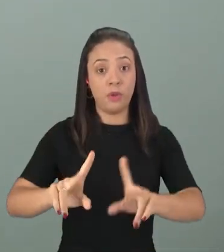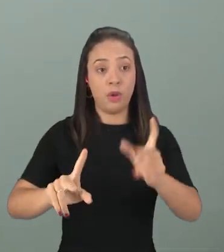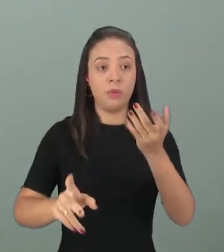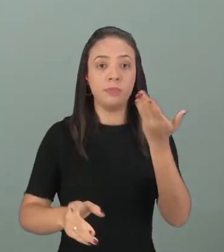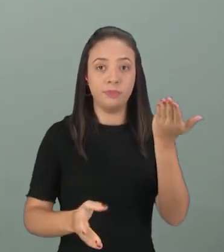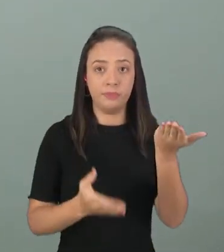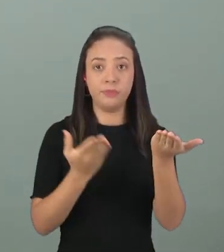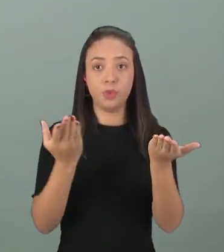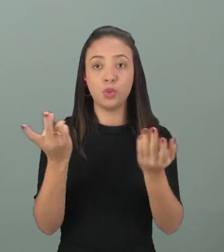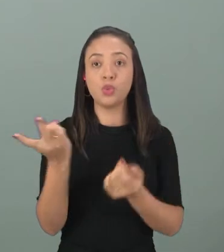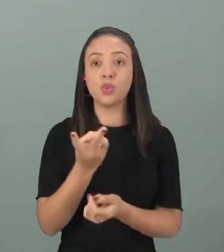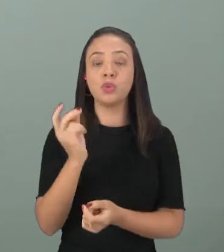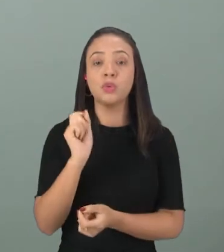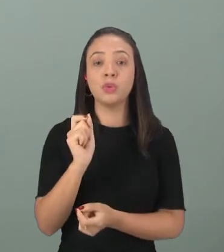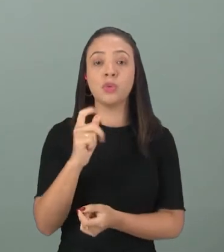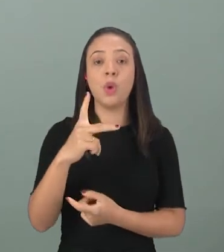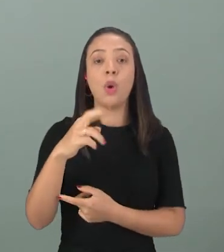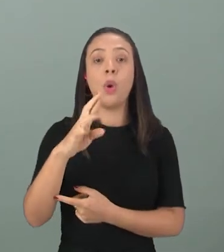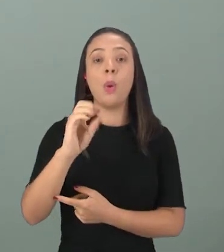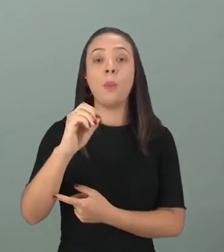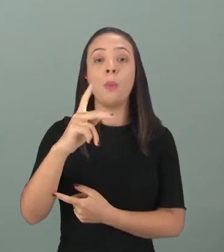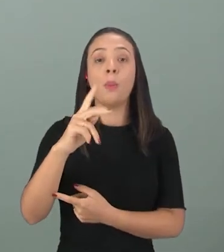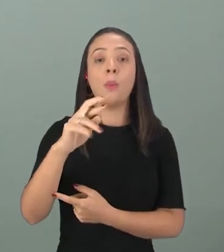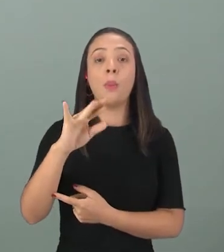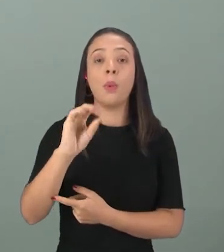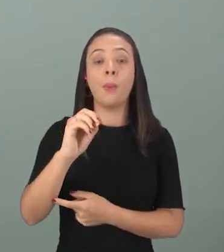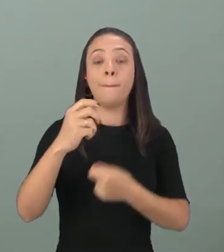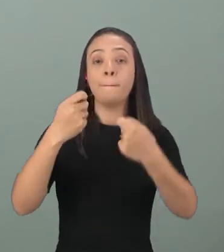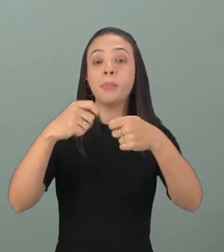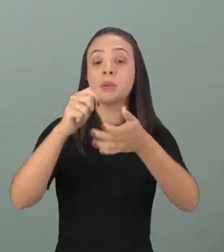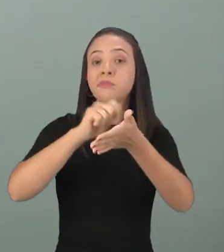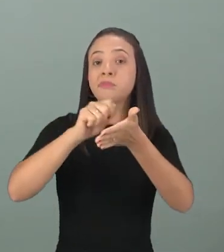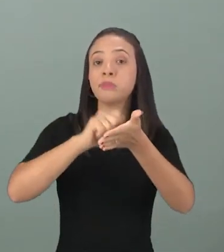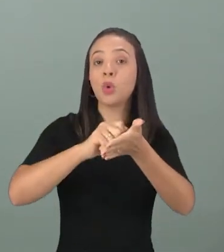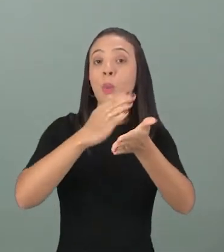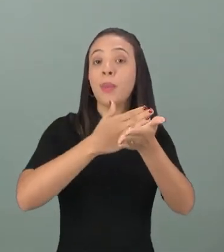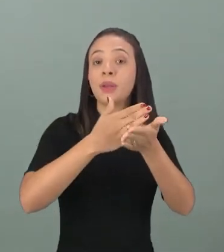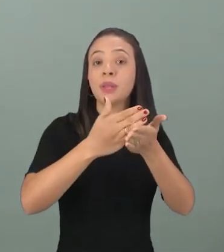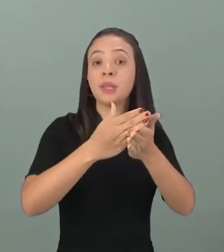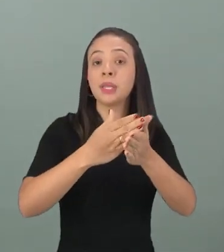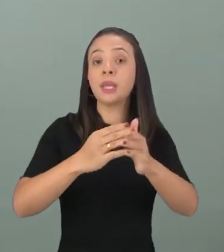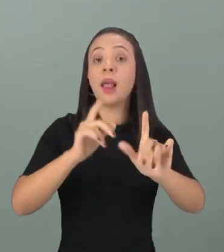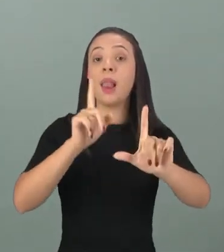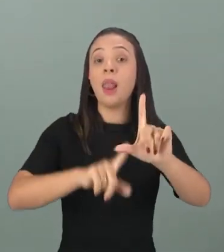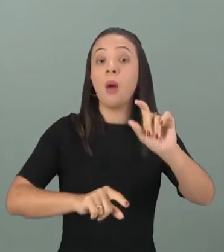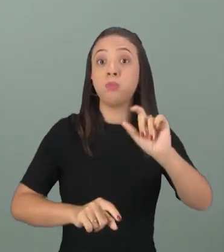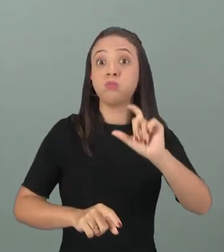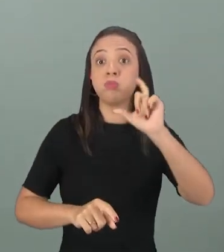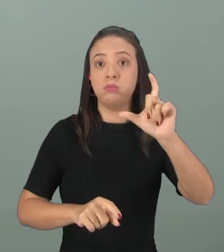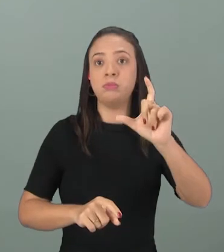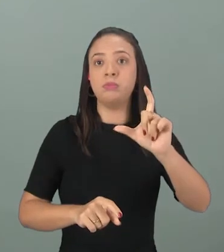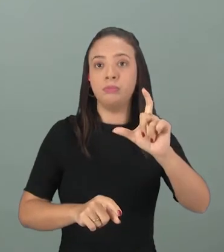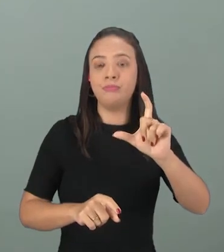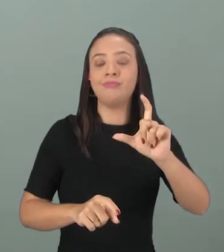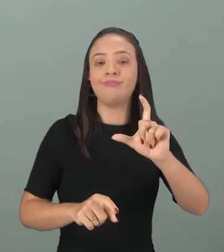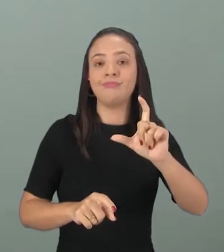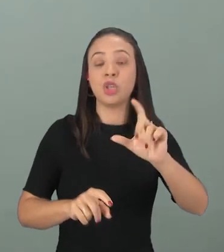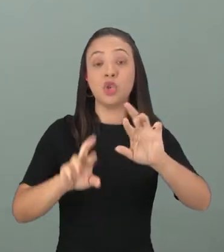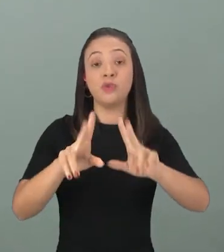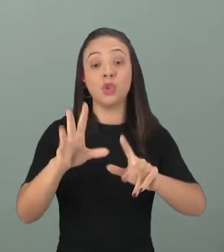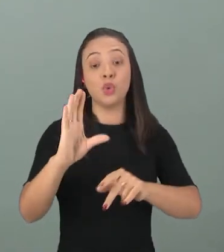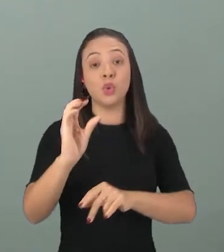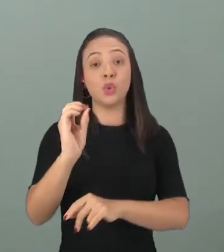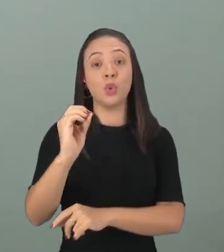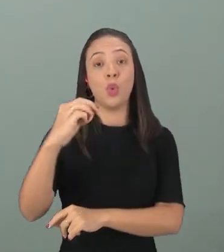próprio e comum também, o próprio, eu preciso escrevê-lo de... Iniciá-lo com letra maiúscula, tá? E o